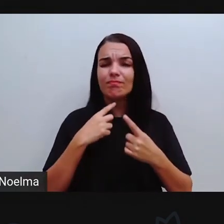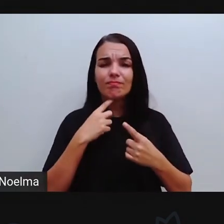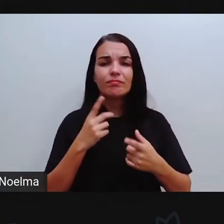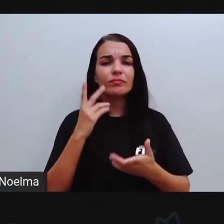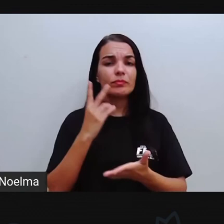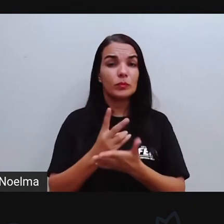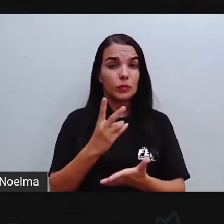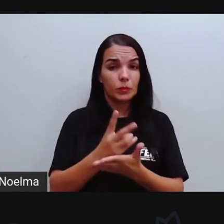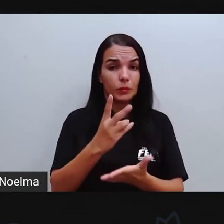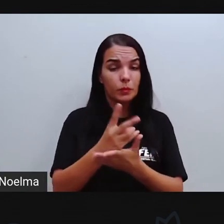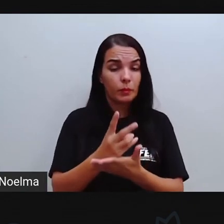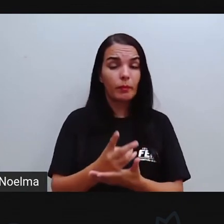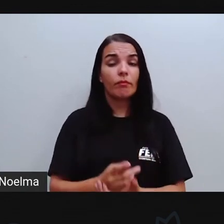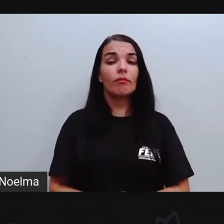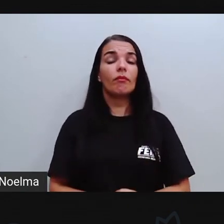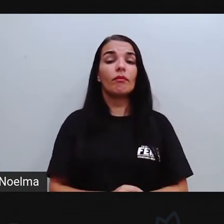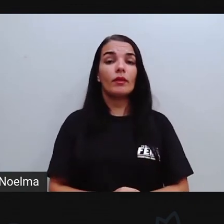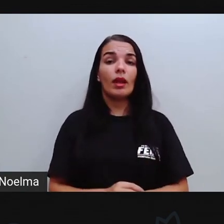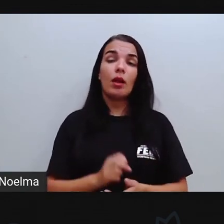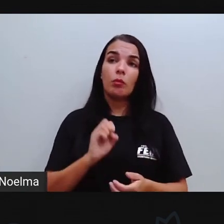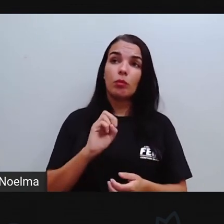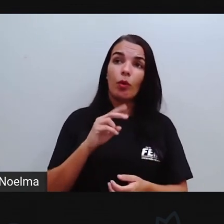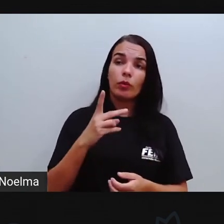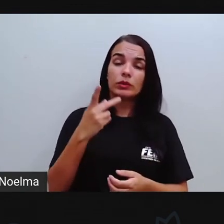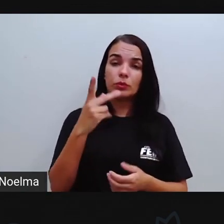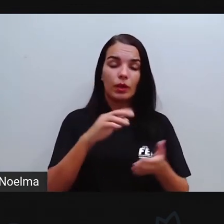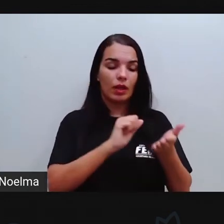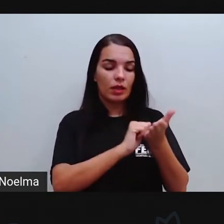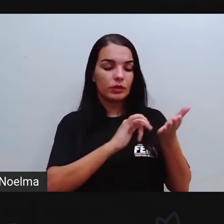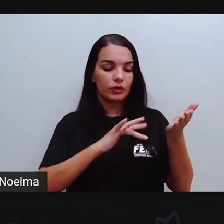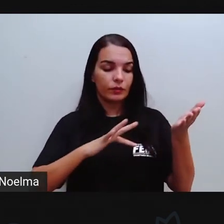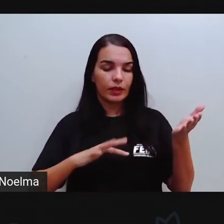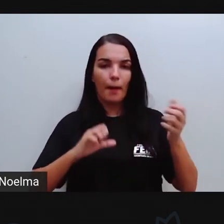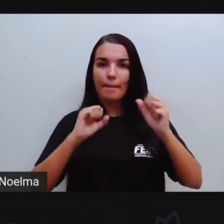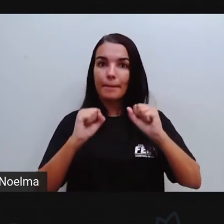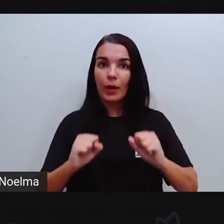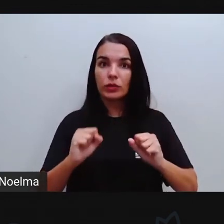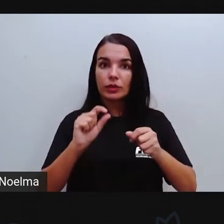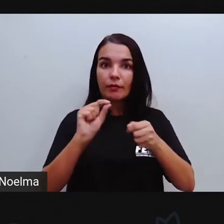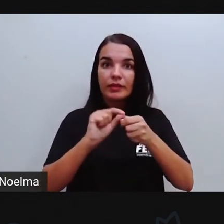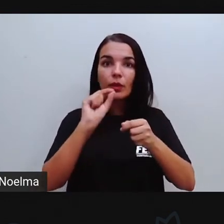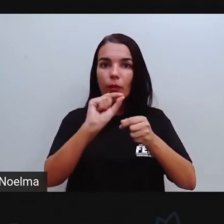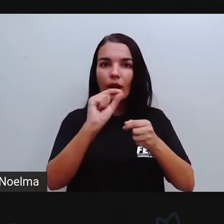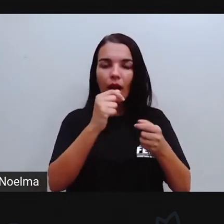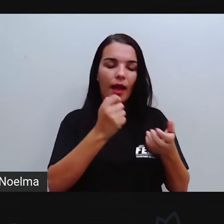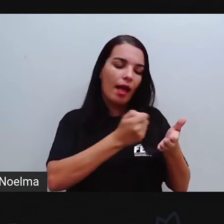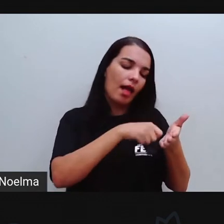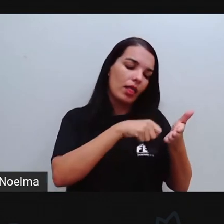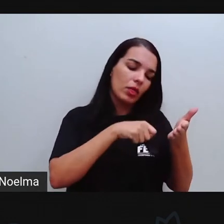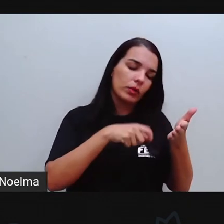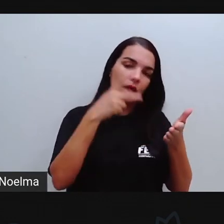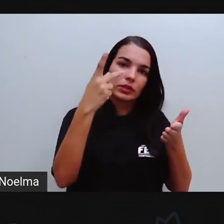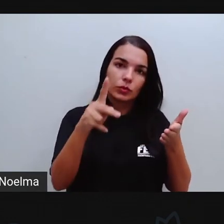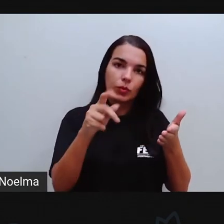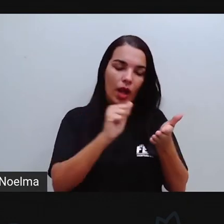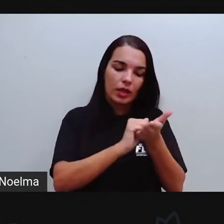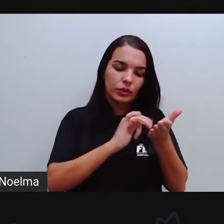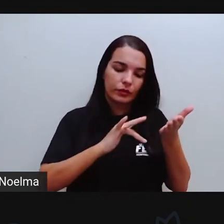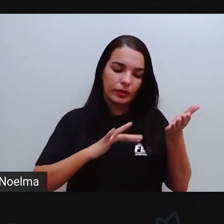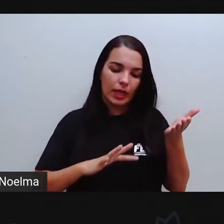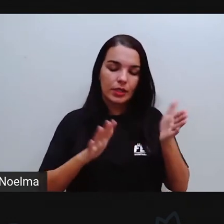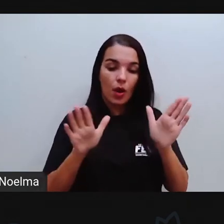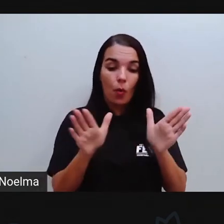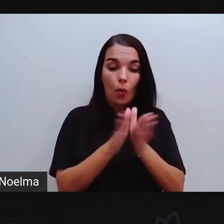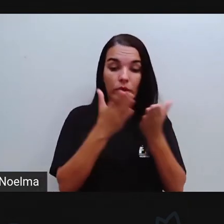alguma dúvida em relação ao assunto ou à sua atividade, coloquem uma observação no seu caderno ou na própria atividade para que quando